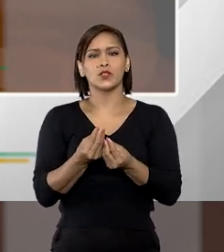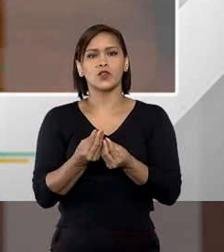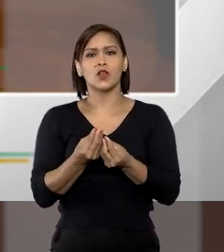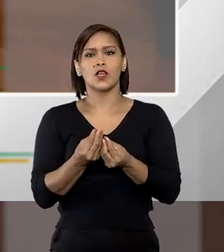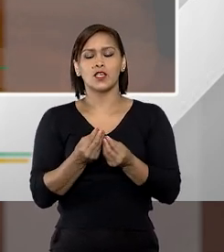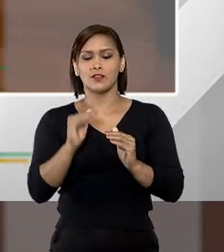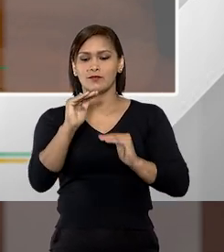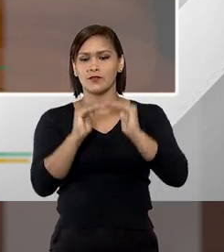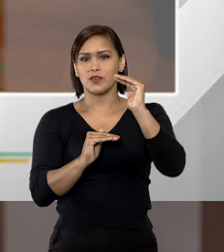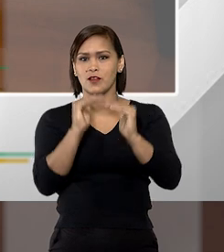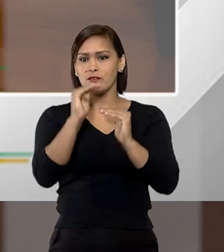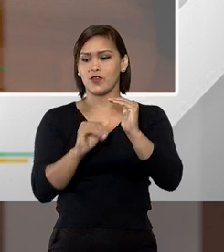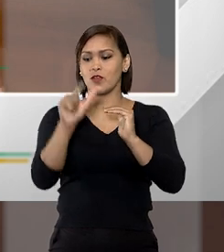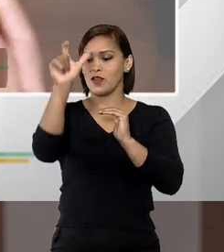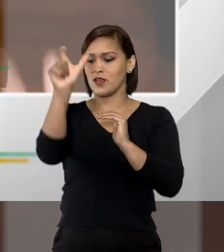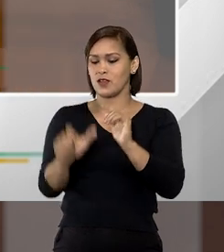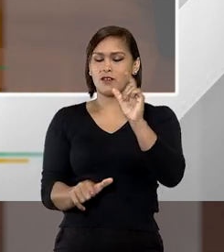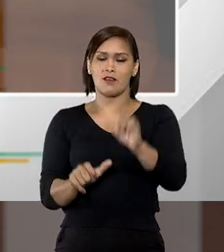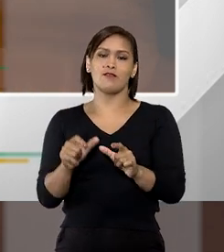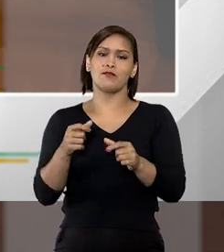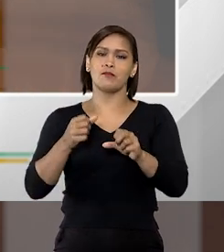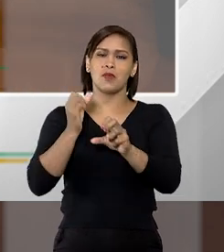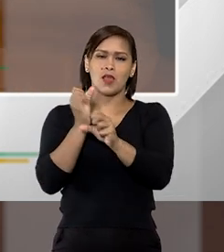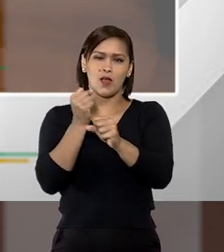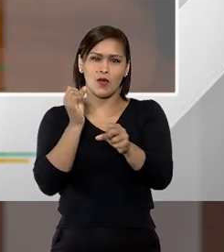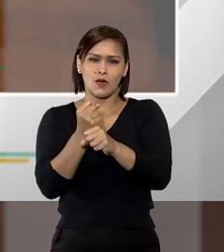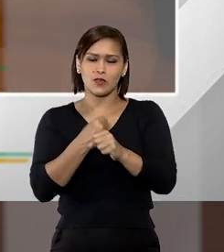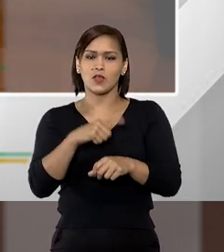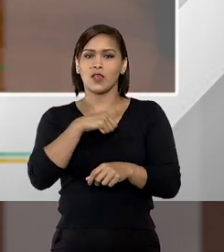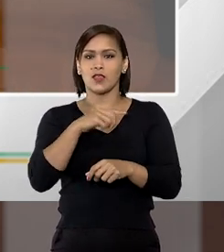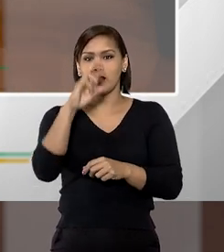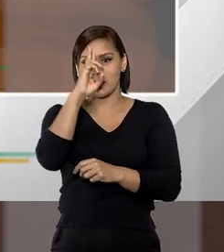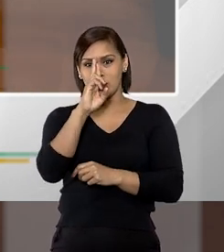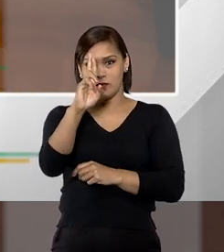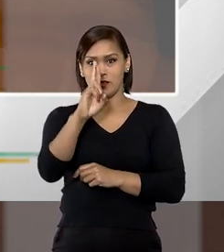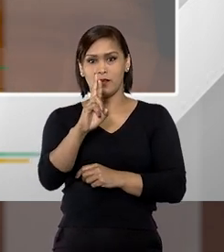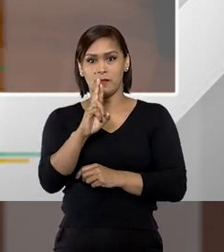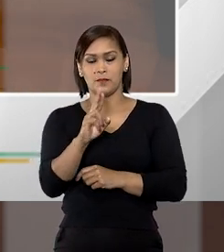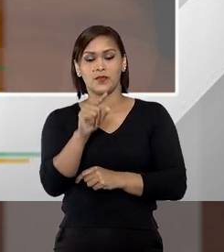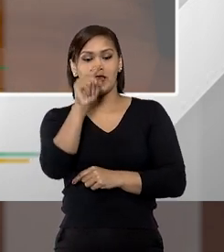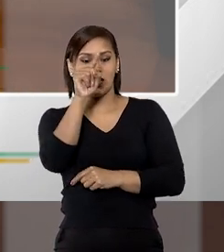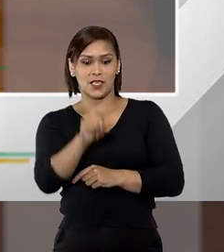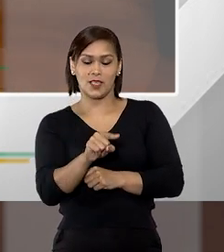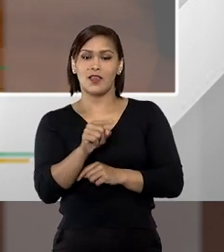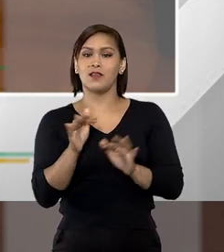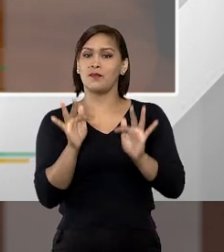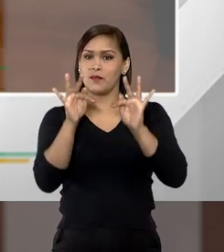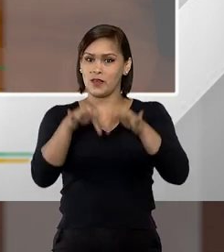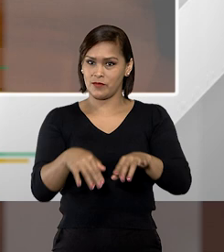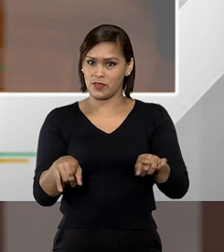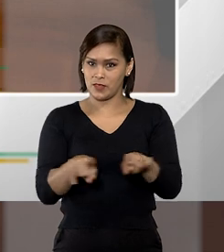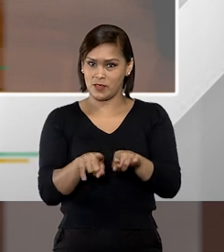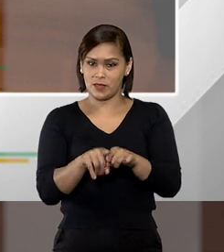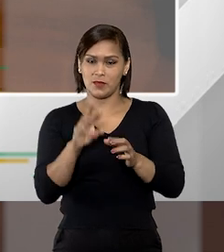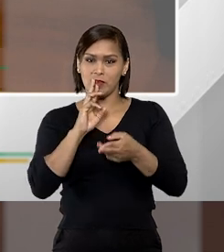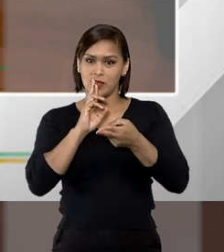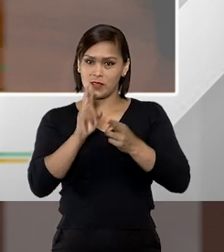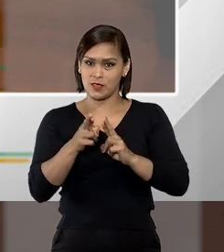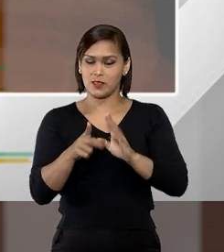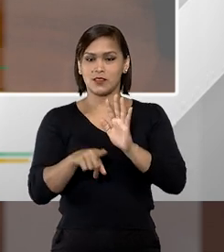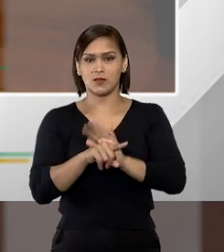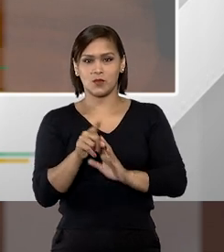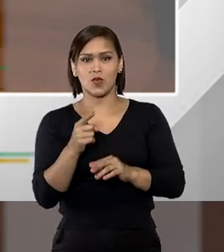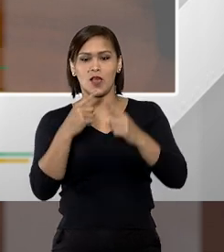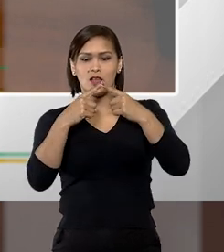desfavorável para essa construção que a gente tem da responsabilização e aí para finalizar essa resposta em